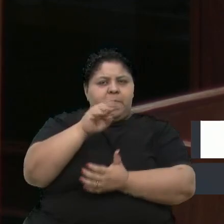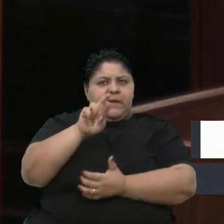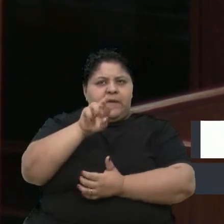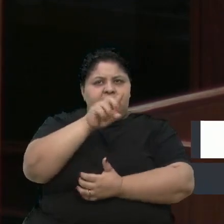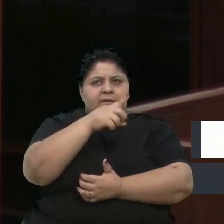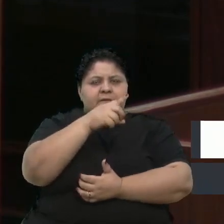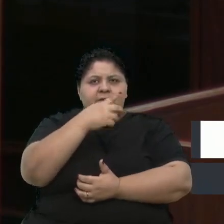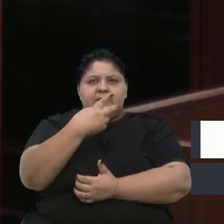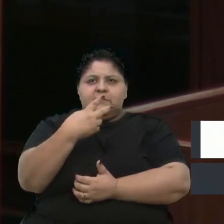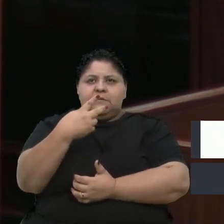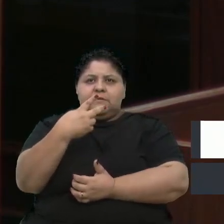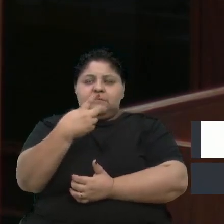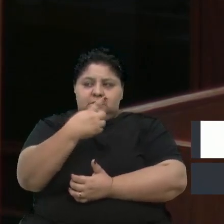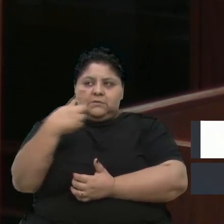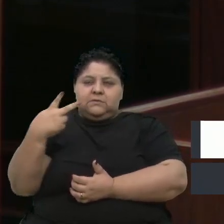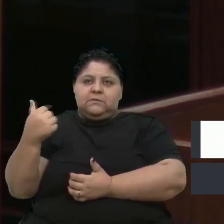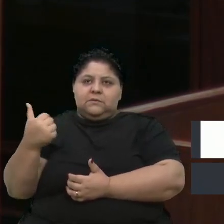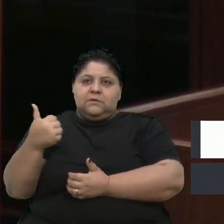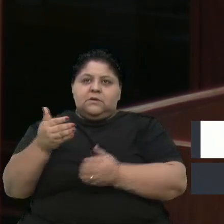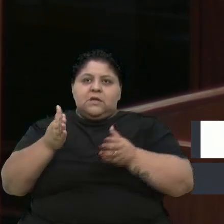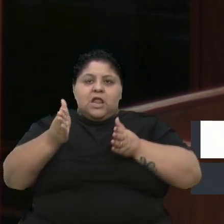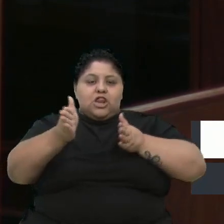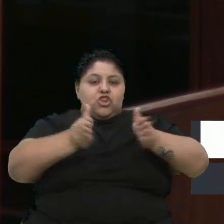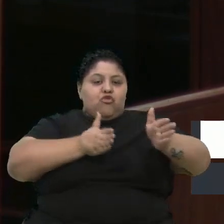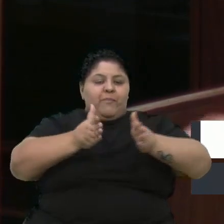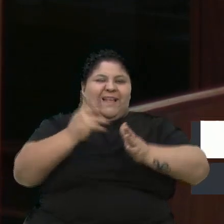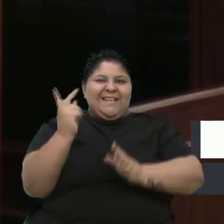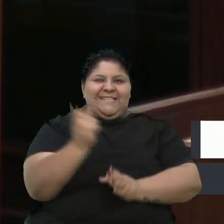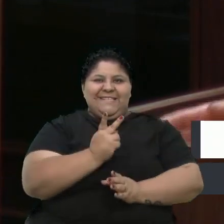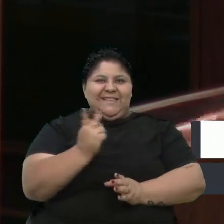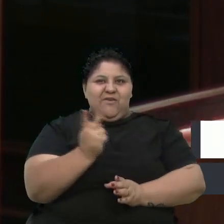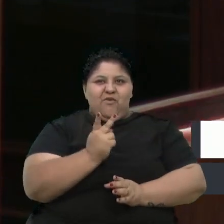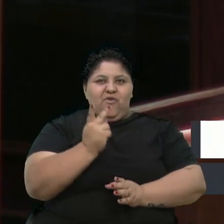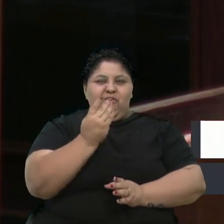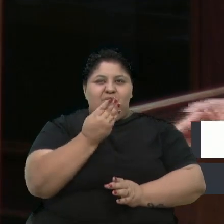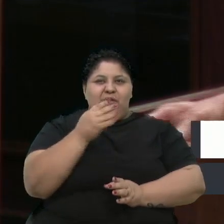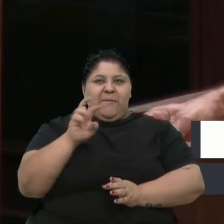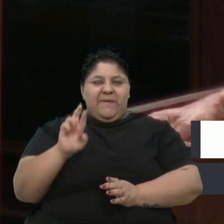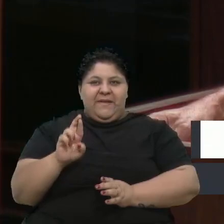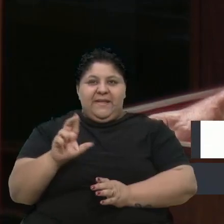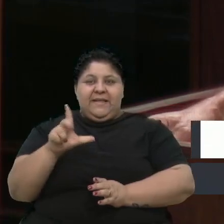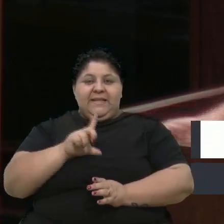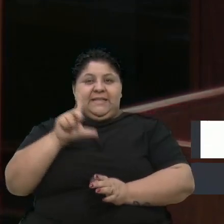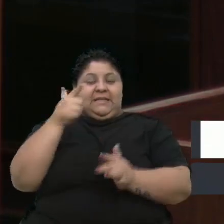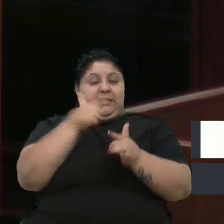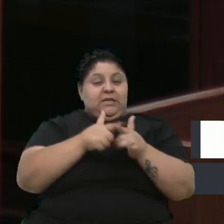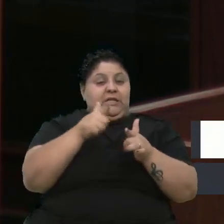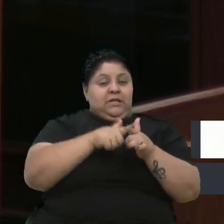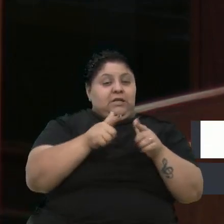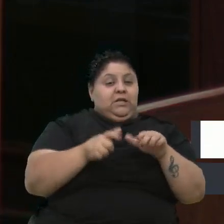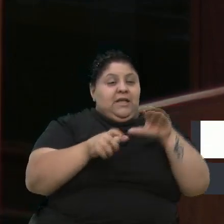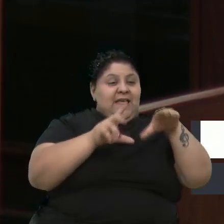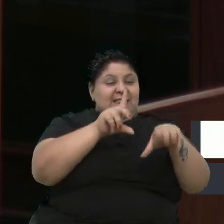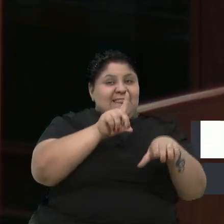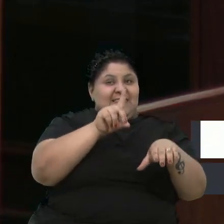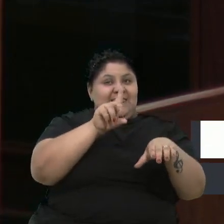a duplicação da BR-116, que está com impasse entre DENIT e entre Sulgás.